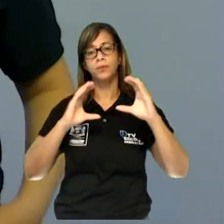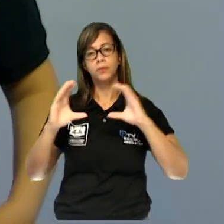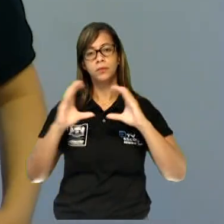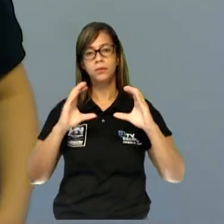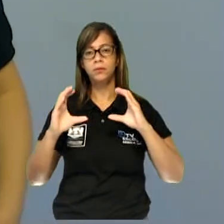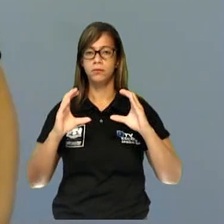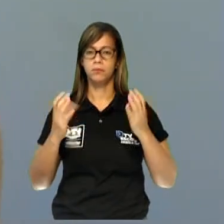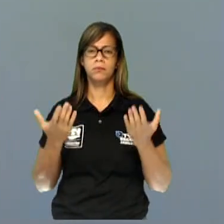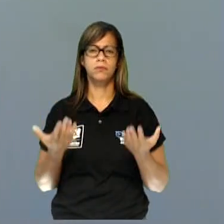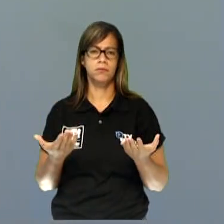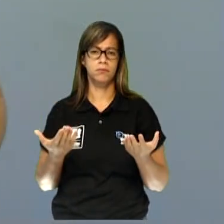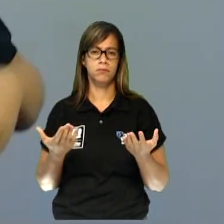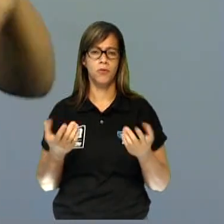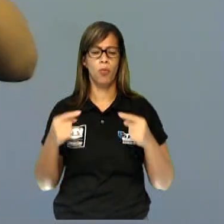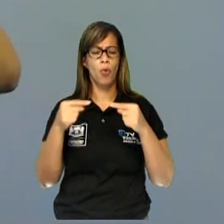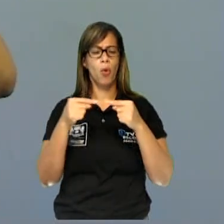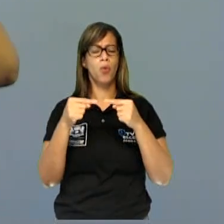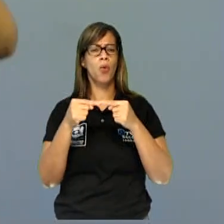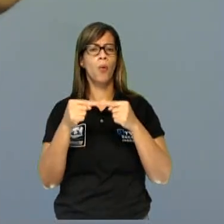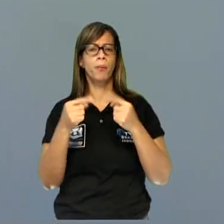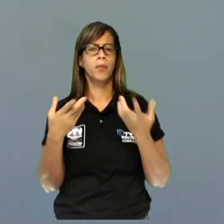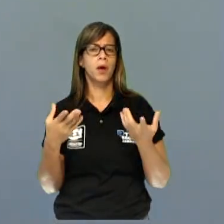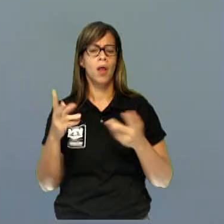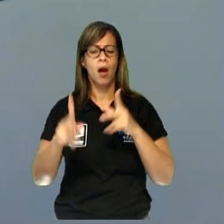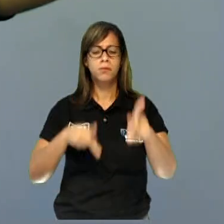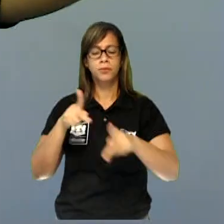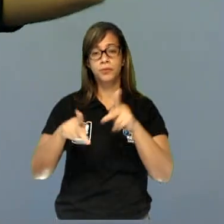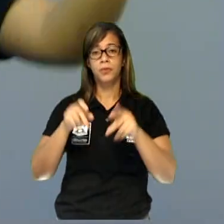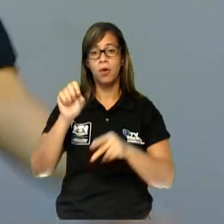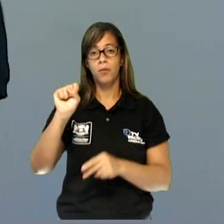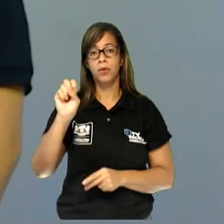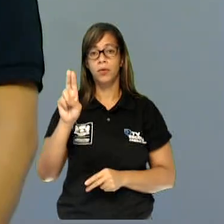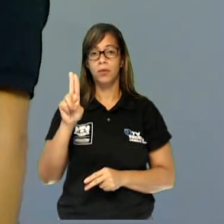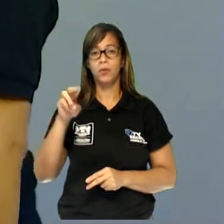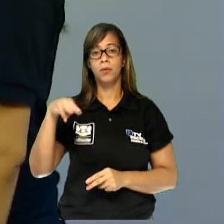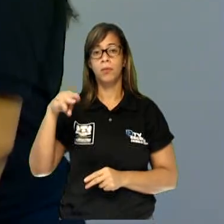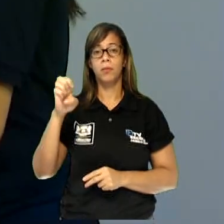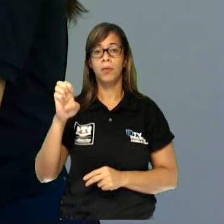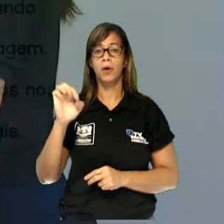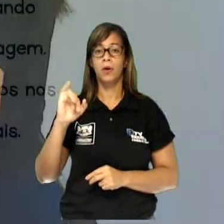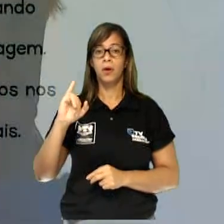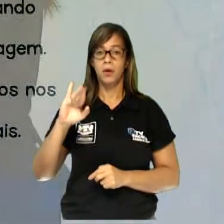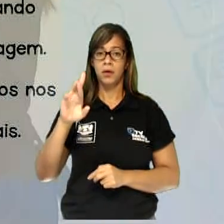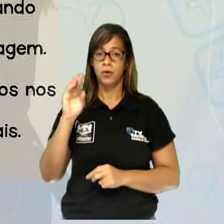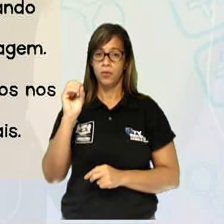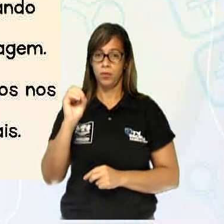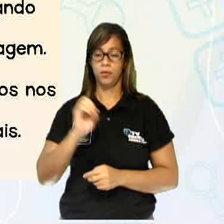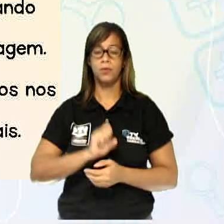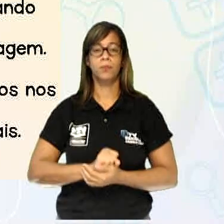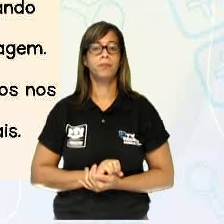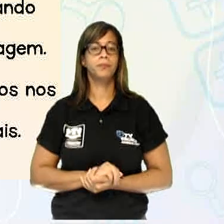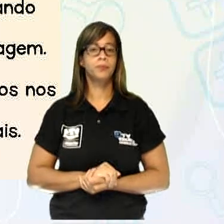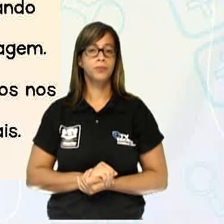essa comunicação com os sumérios? E o que tem a ver os sumérios com essa história aí da carta? Vamos ver. A comunicação é um processo de